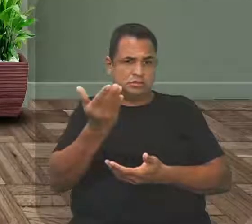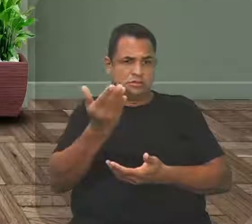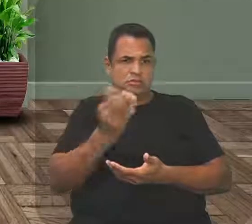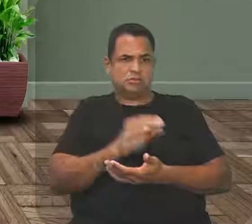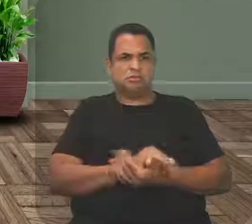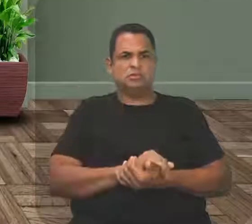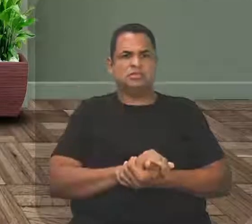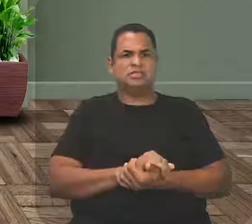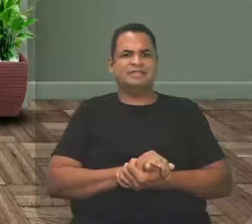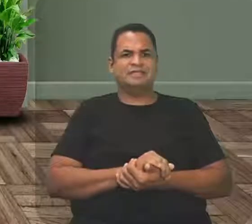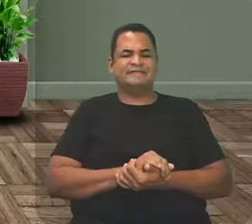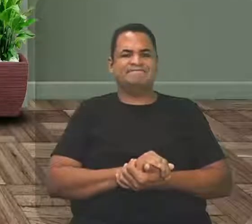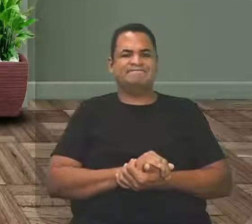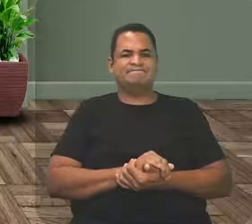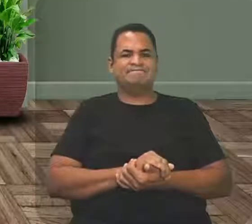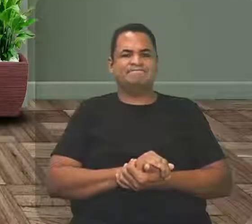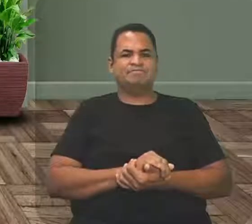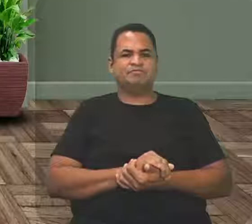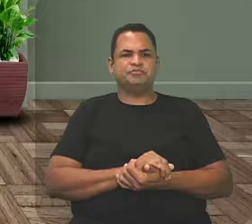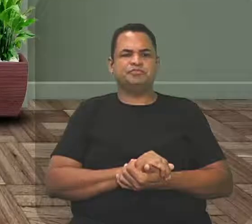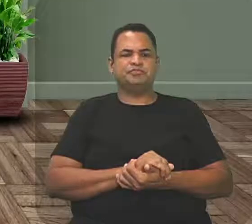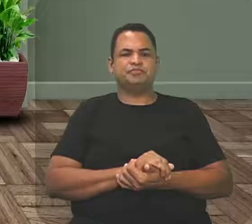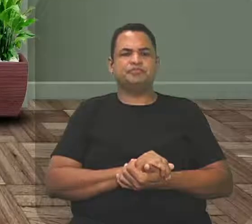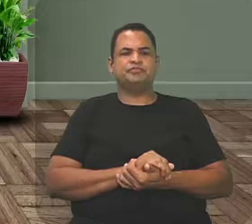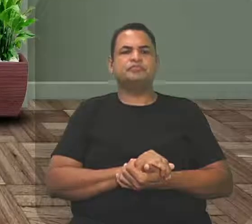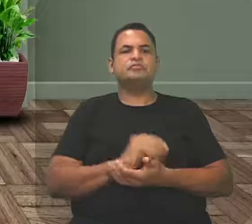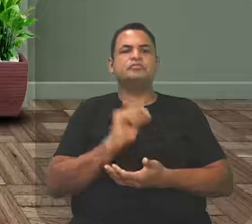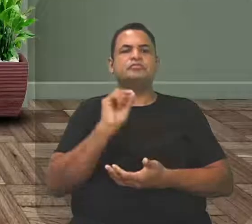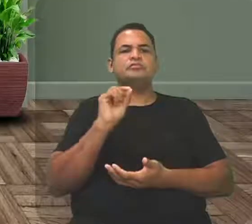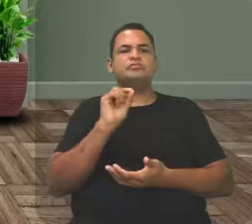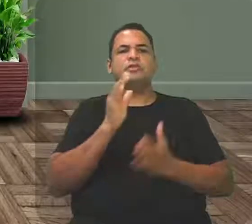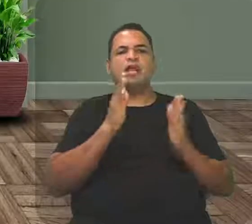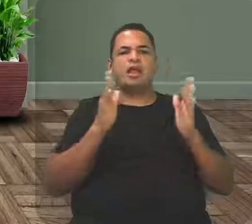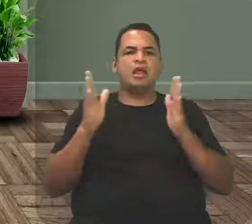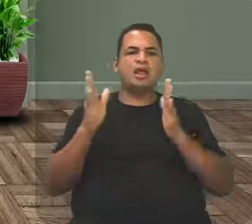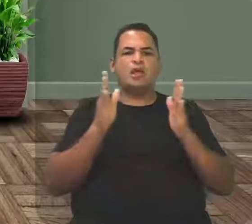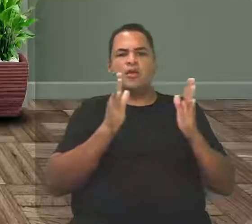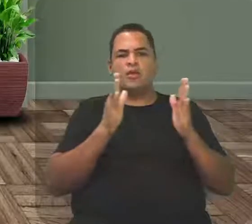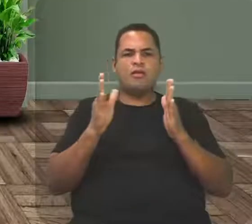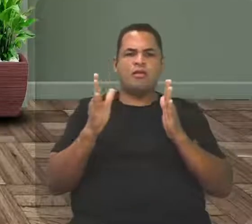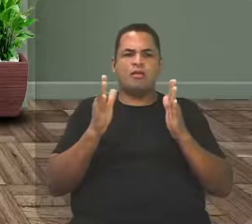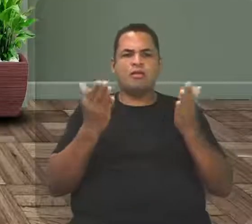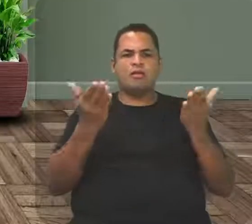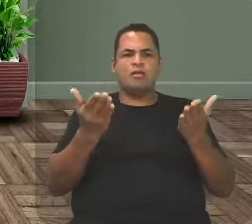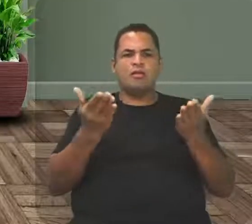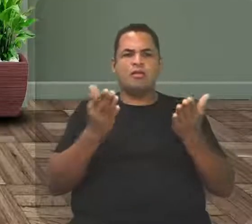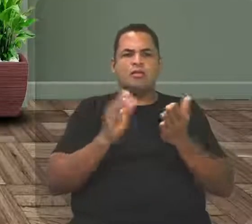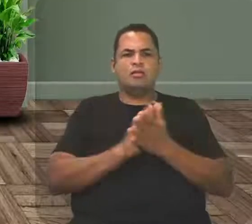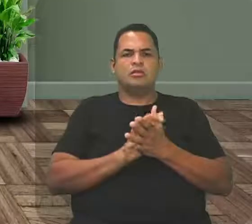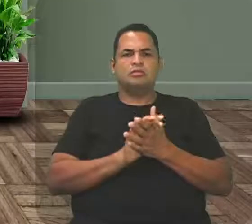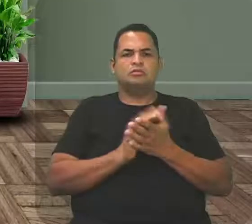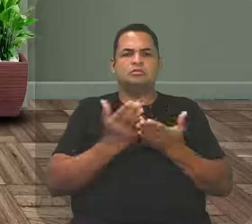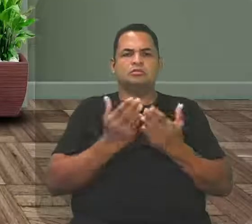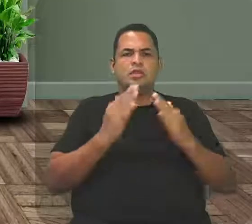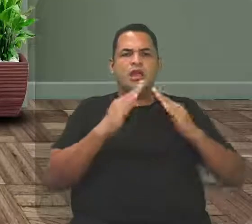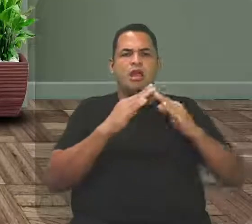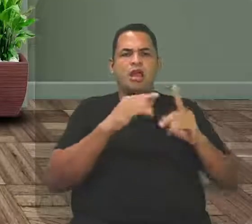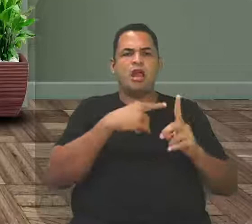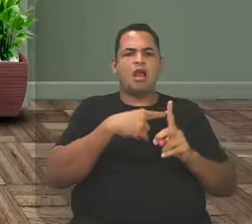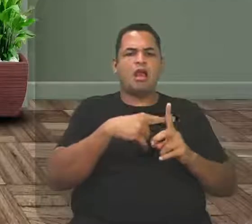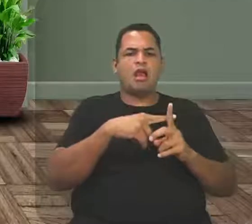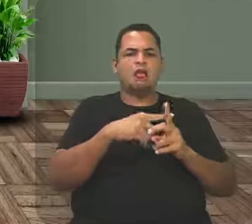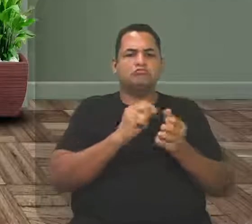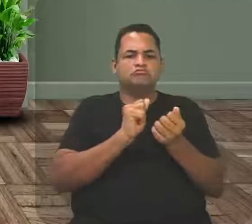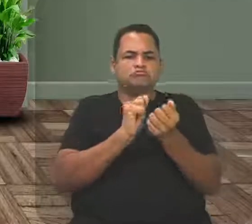história. Então, o que aconteceu naquele período, basicamente, foi que a igreja exercia um